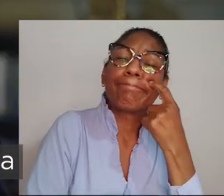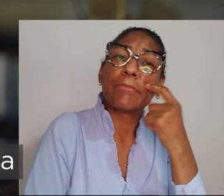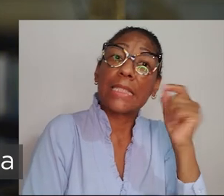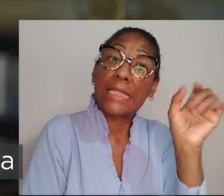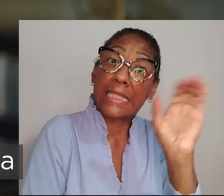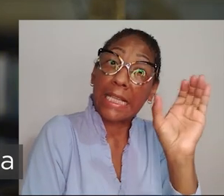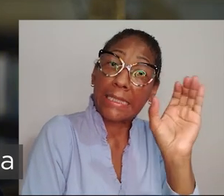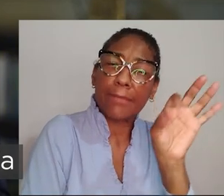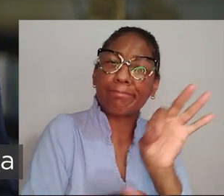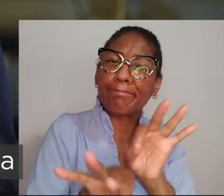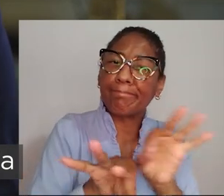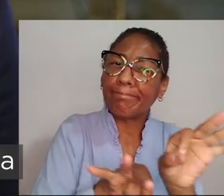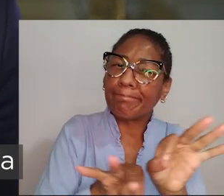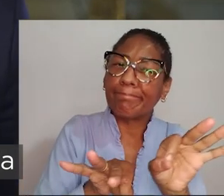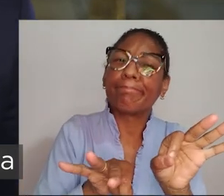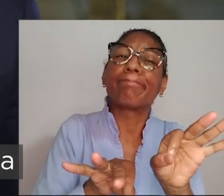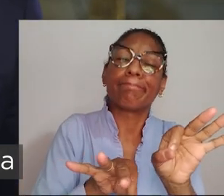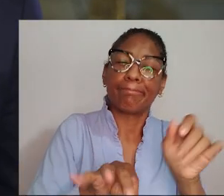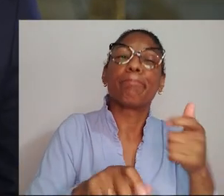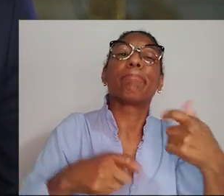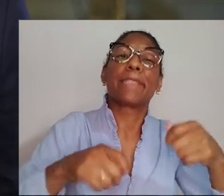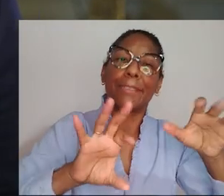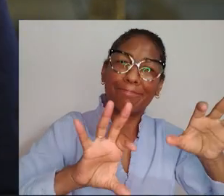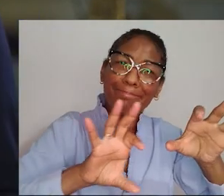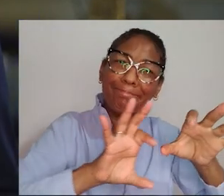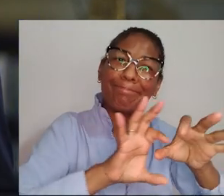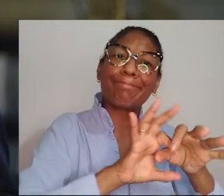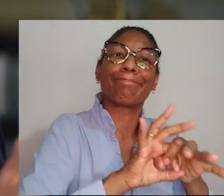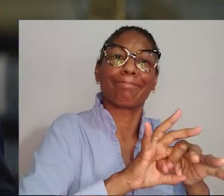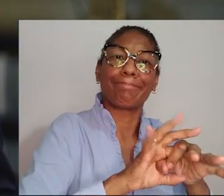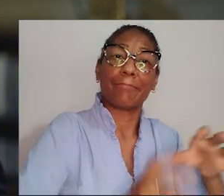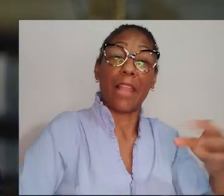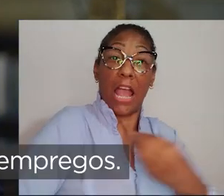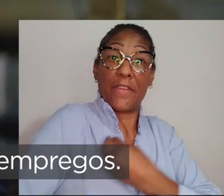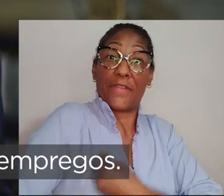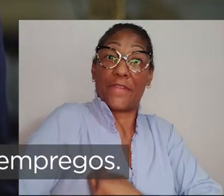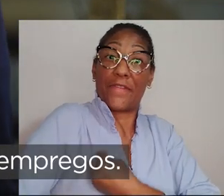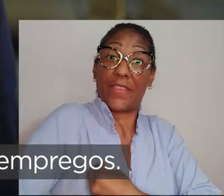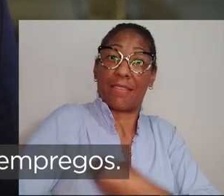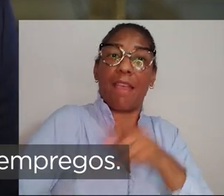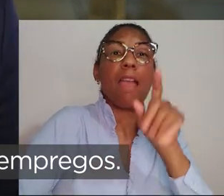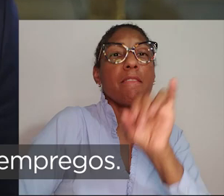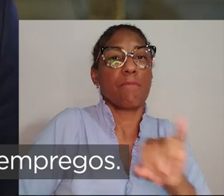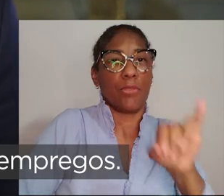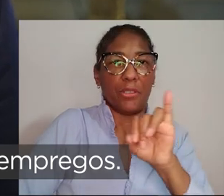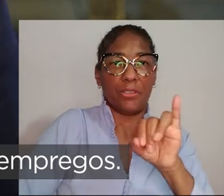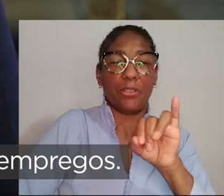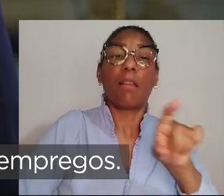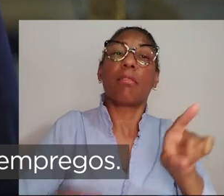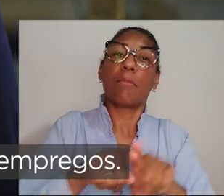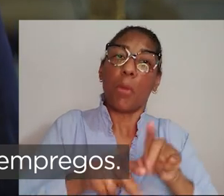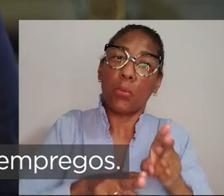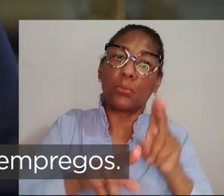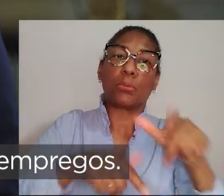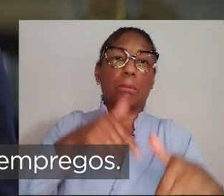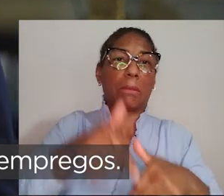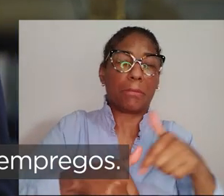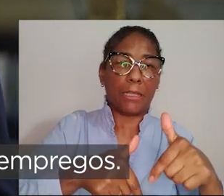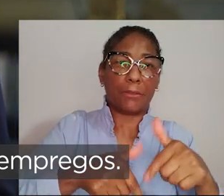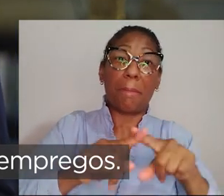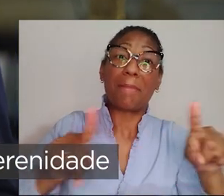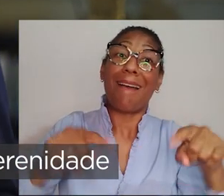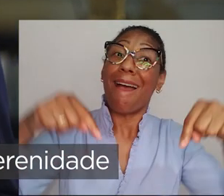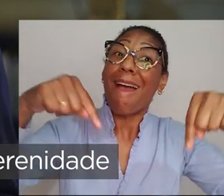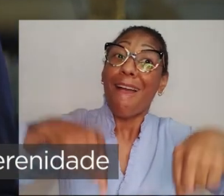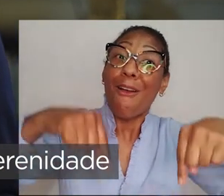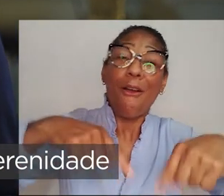levando em consideração a ciência e a necessária conciliação entre a preservação de vidas e a manutenção dos empregos.